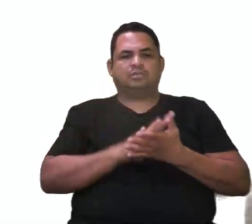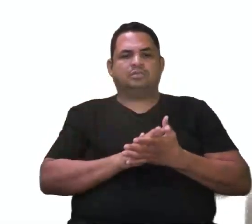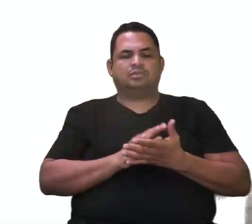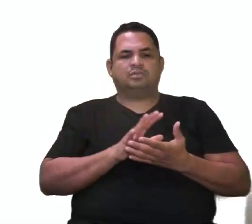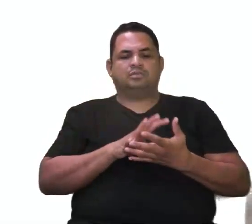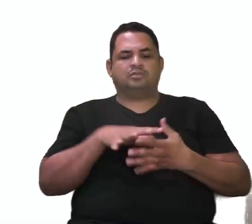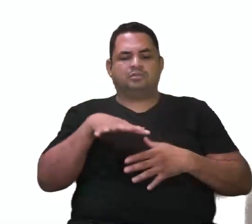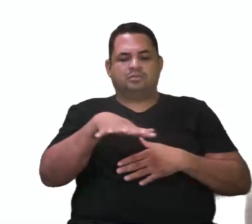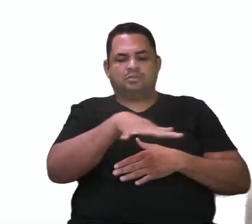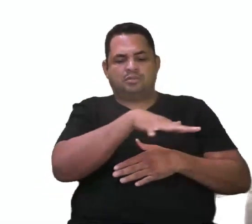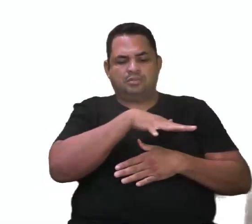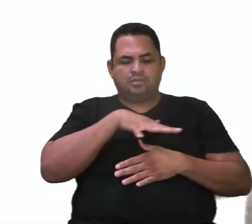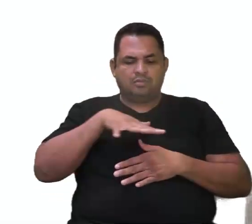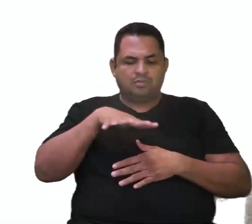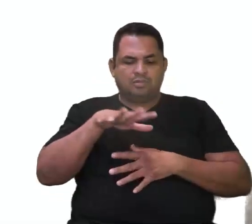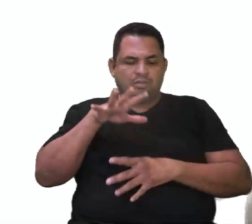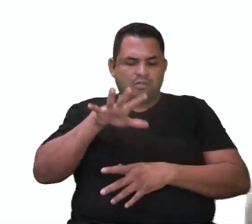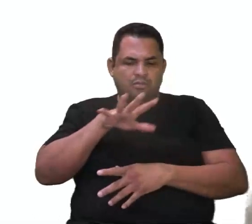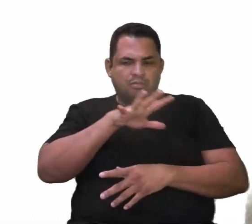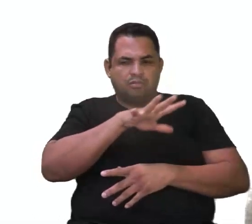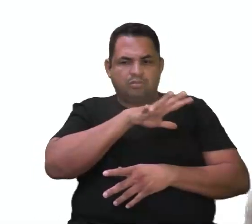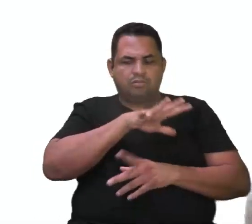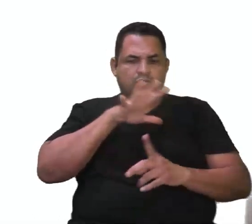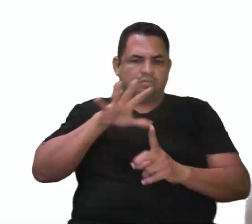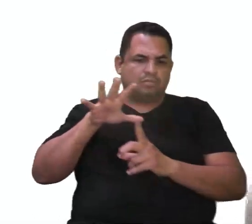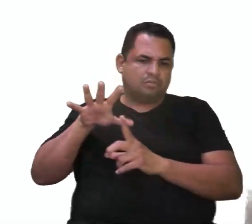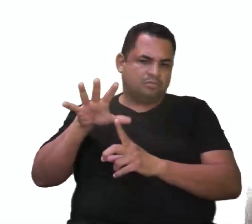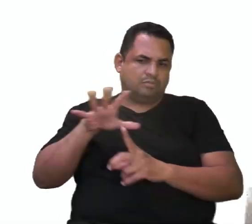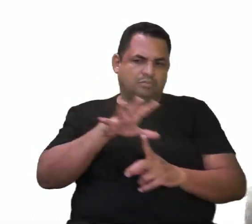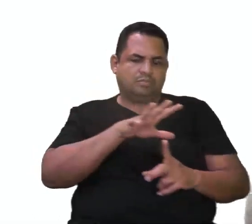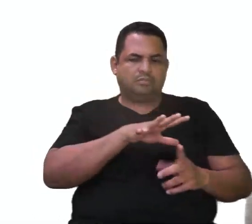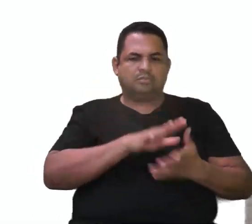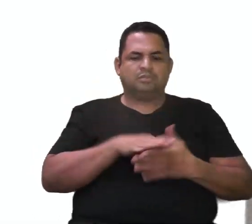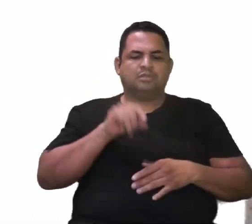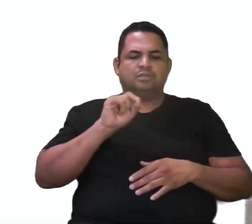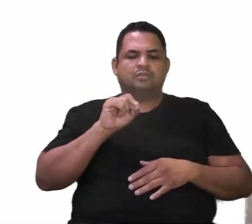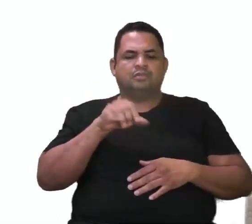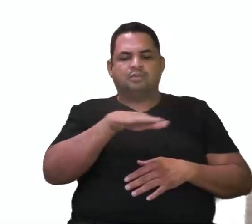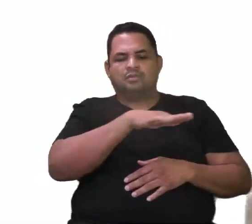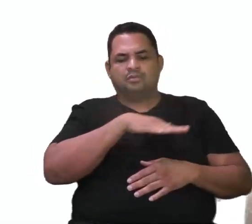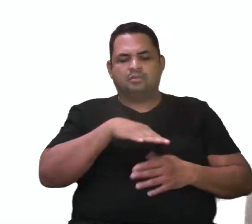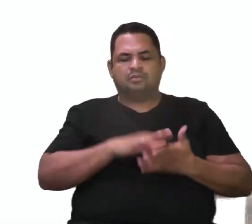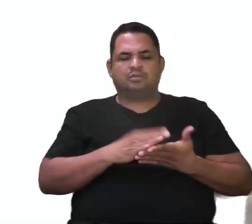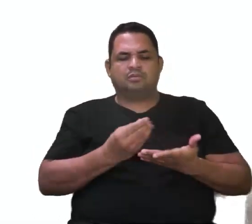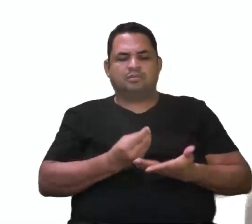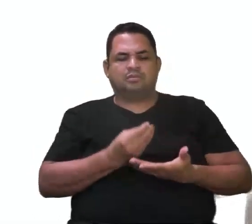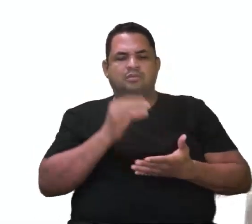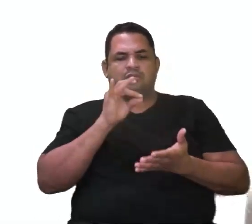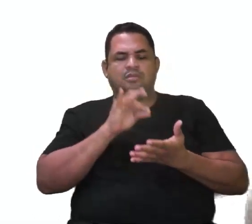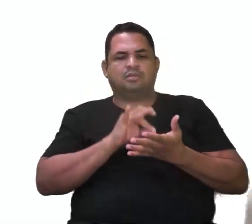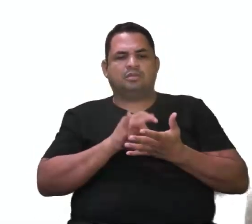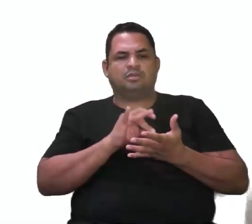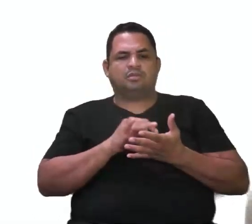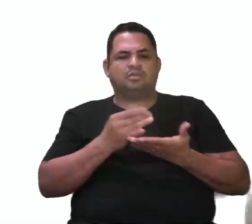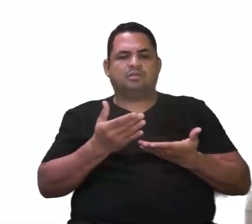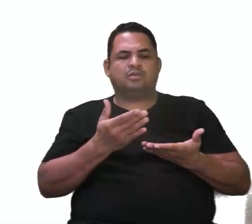pressões do meio, tá? Os fatores ambientais que foram em condições de